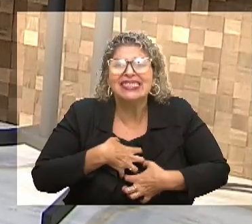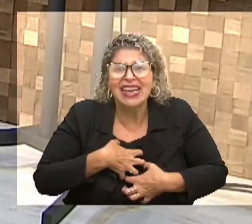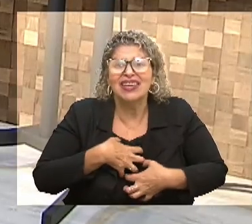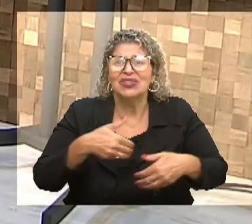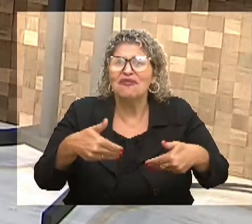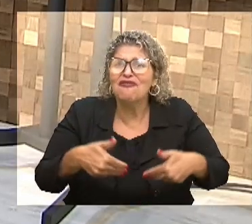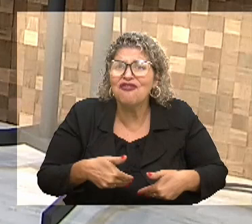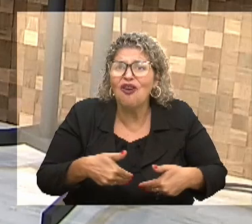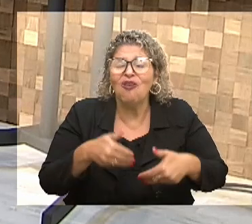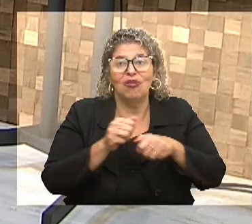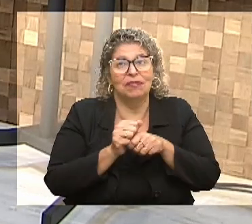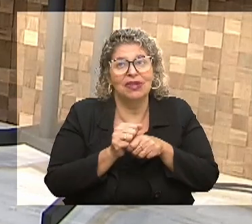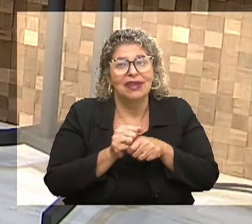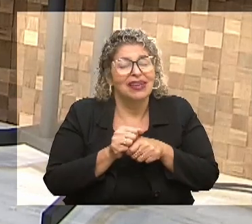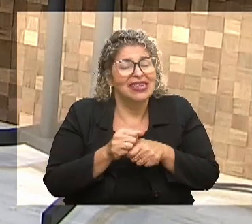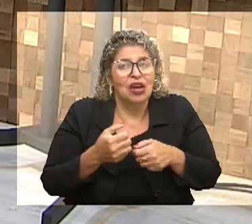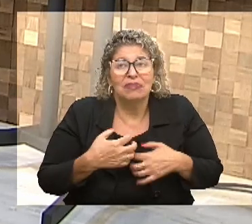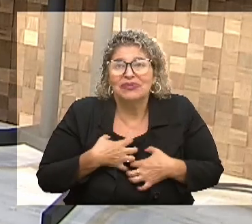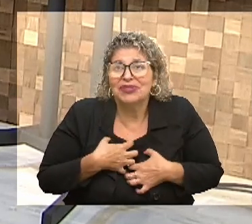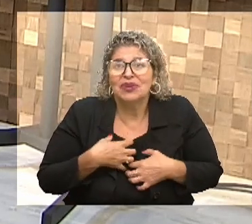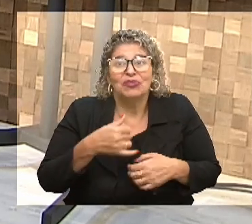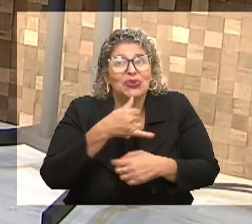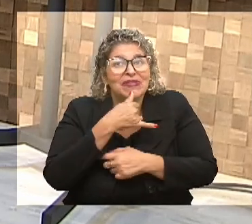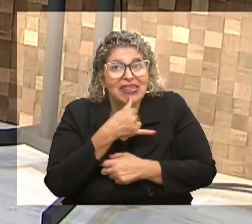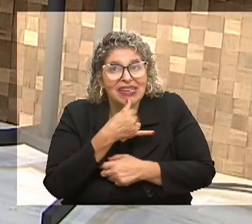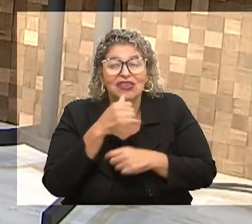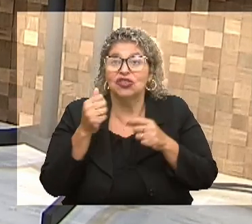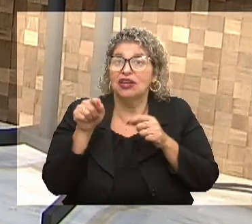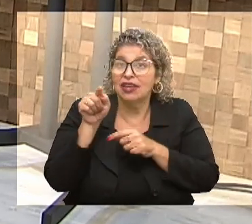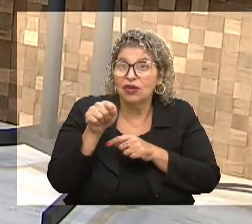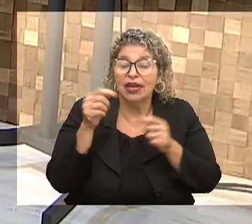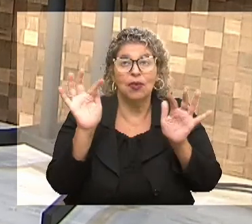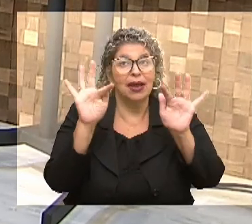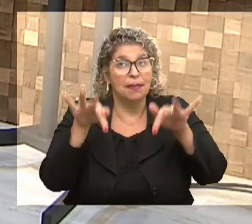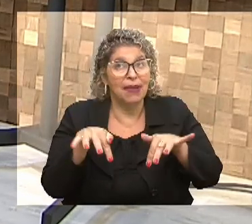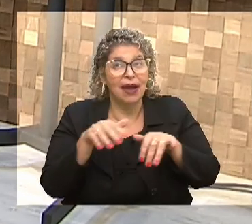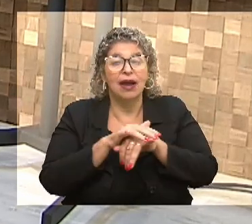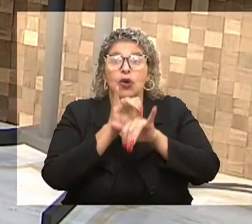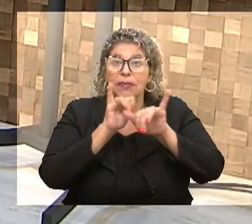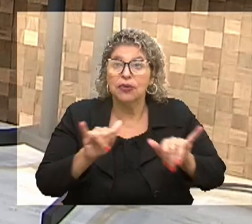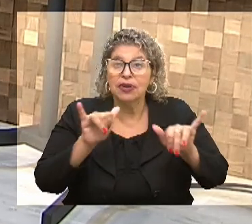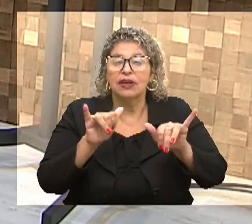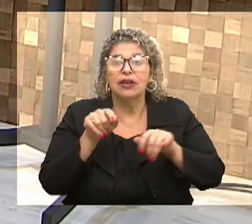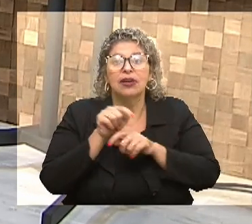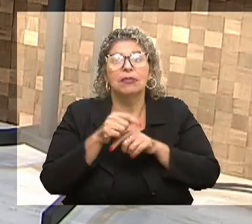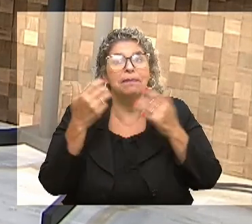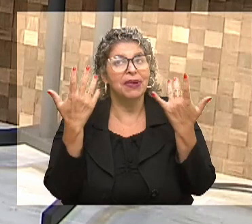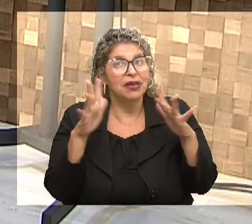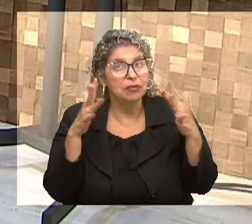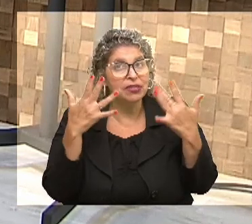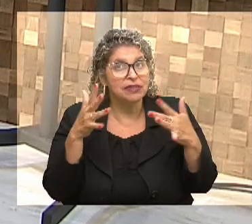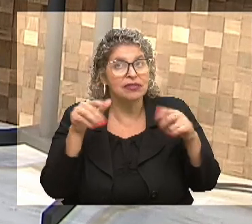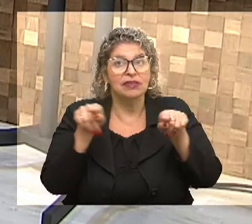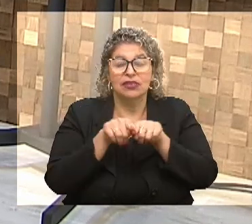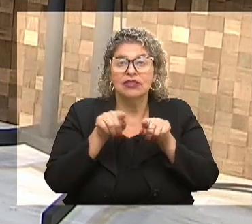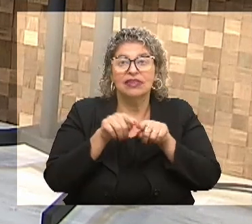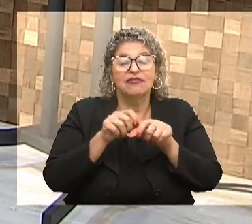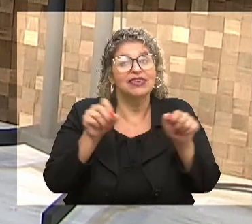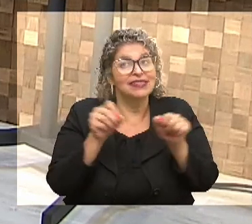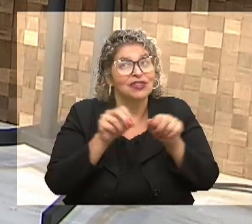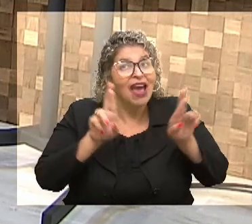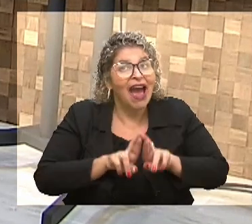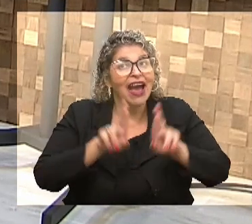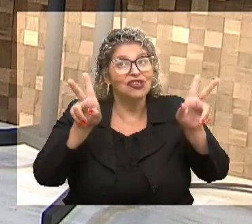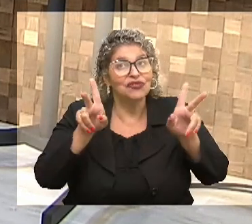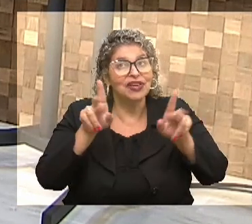inadmissível, e eu queria terminar o programa parabenizando vocês por essa iniciativa, que certamente está fazendo a diferença na